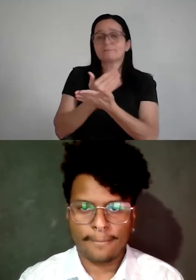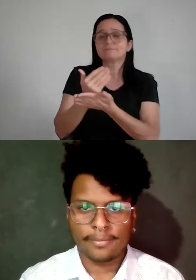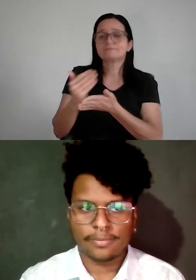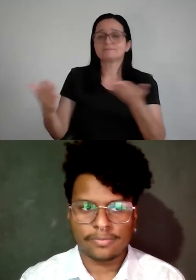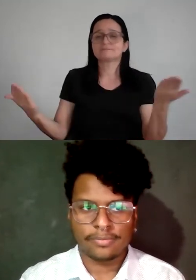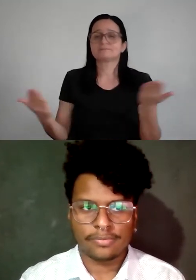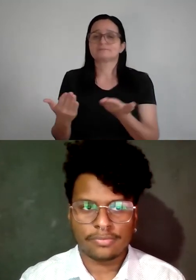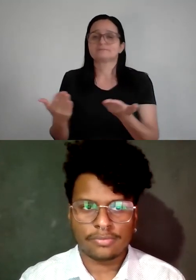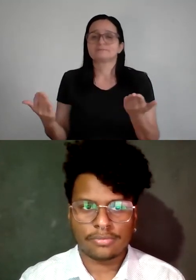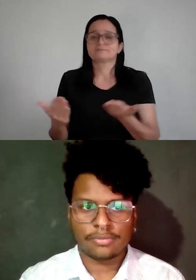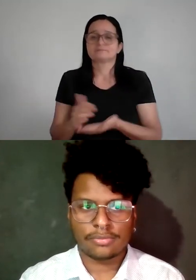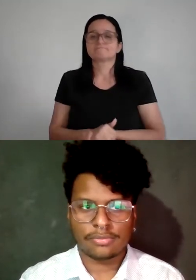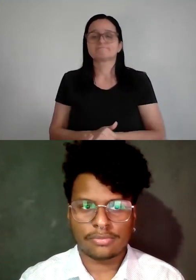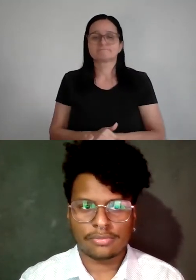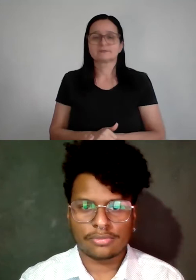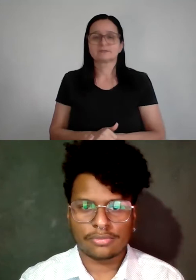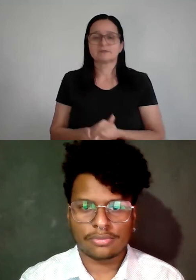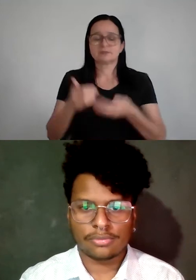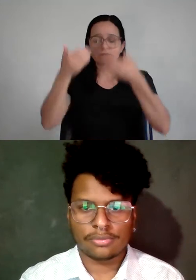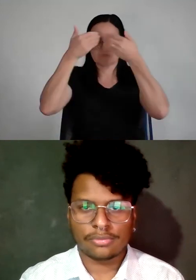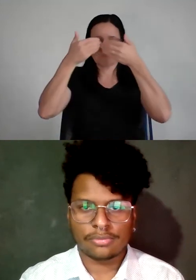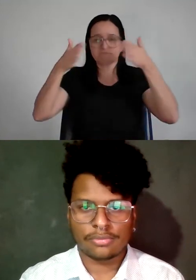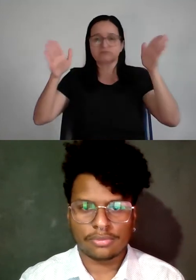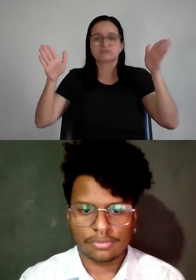mente das empresas para essa questão aí.